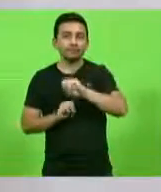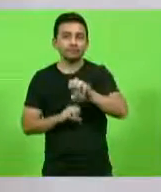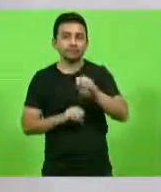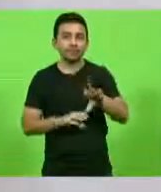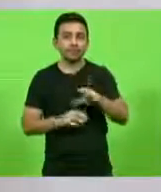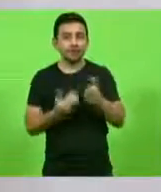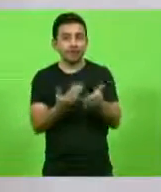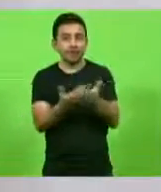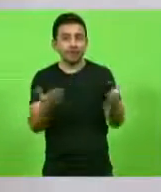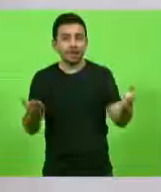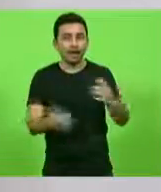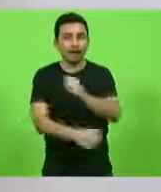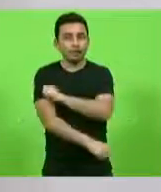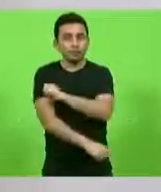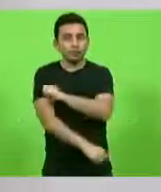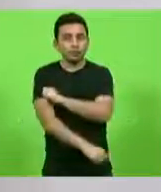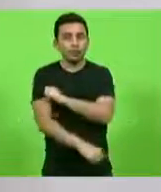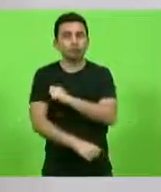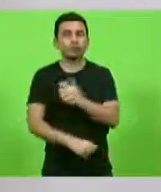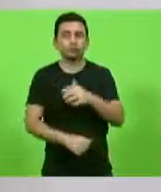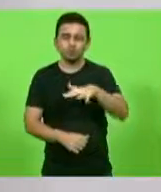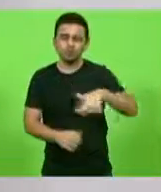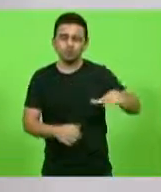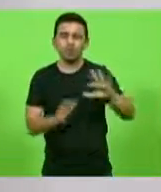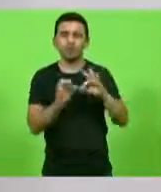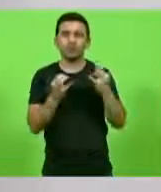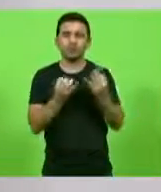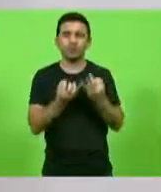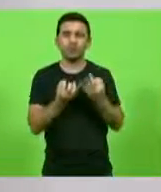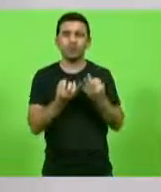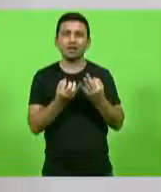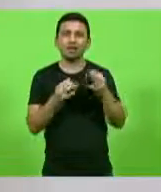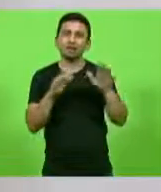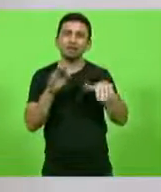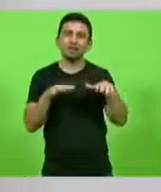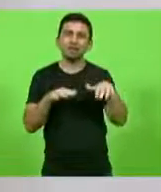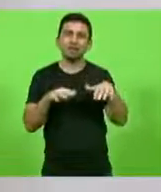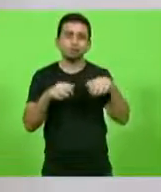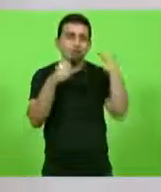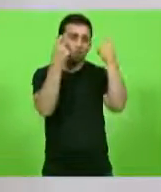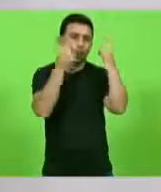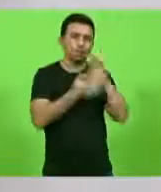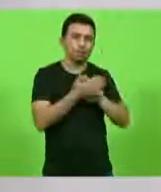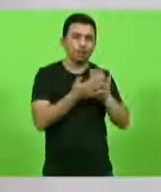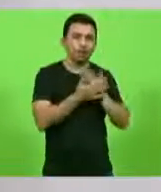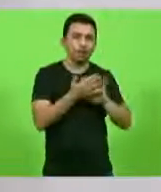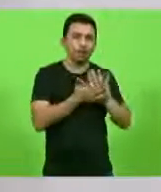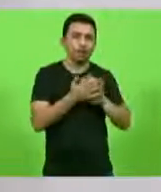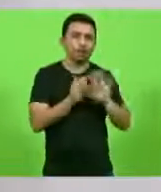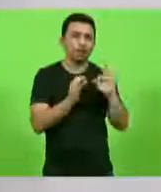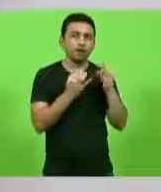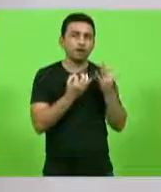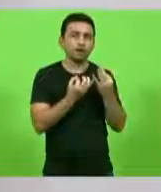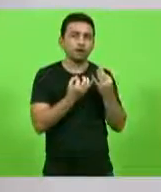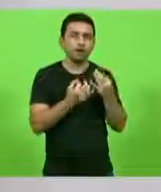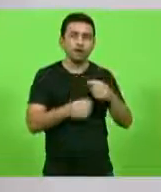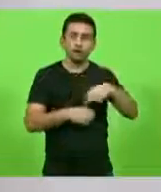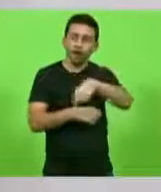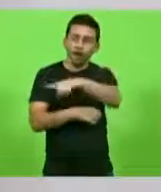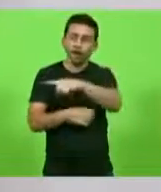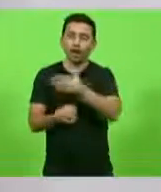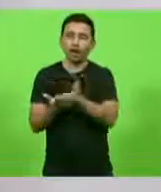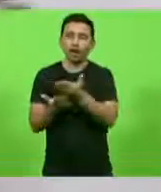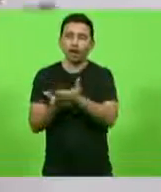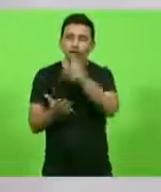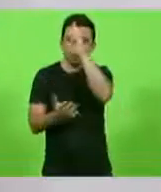alunos, para os filhos dos pais que, às vezes, estão em casa despreocupados porque o aluno está na aula.